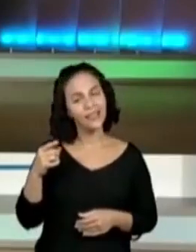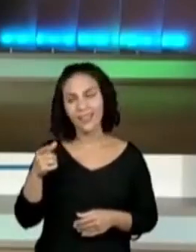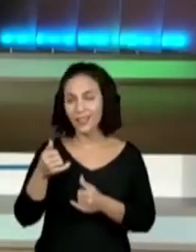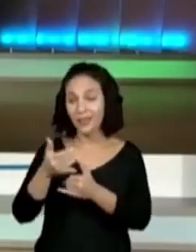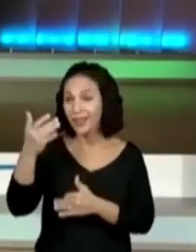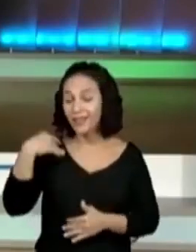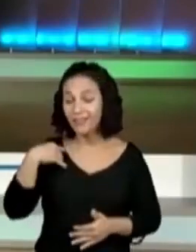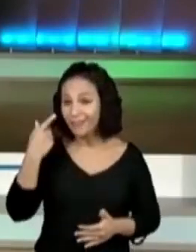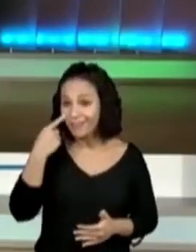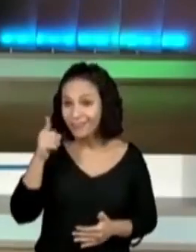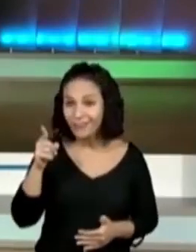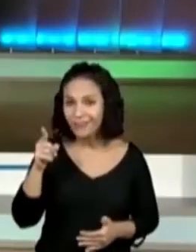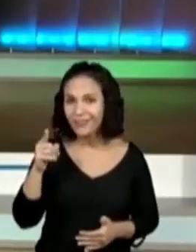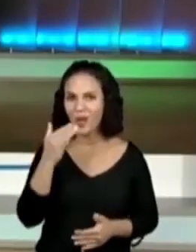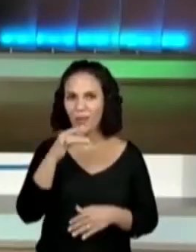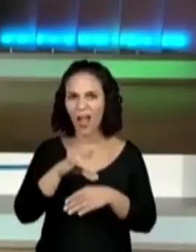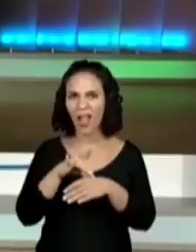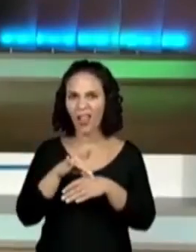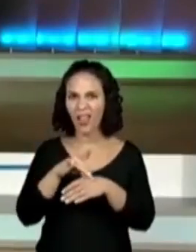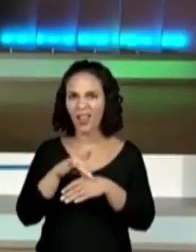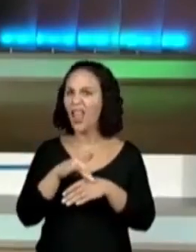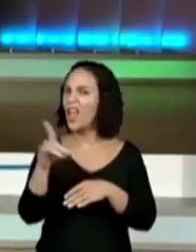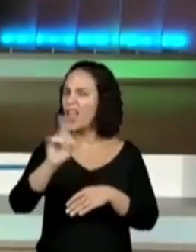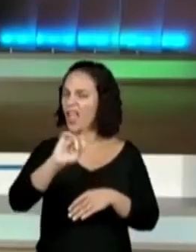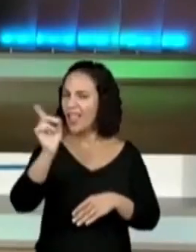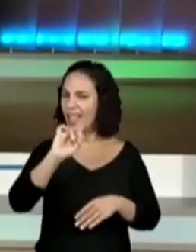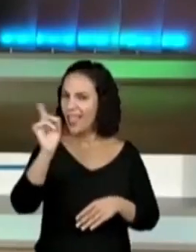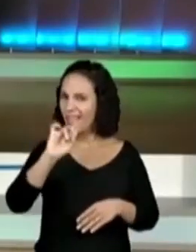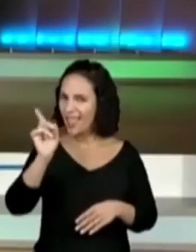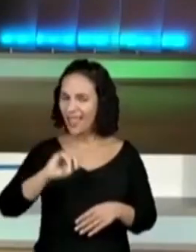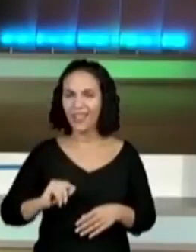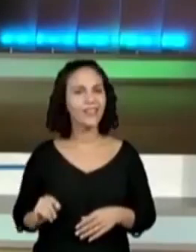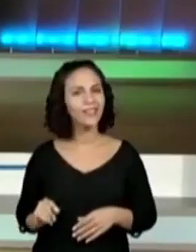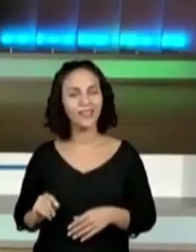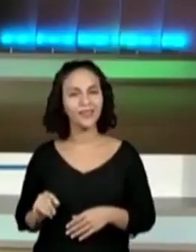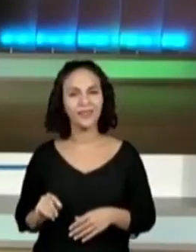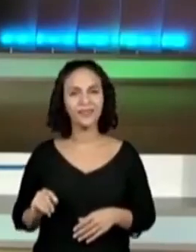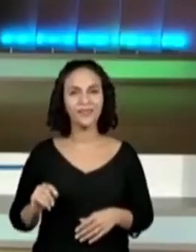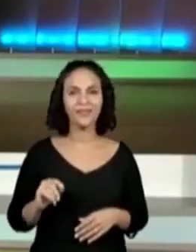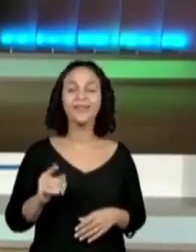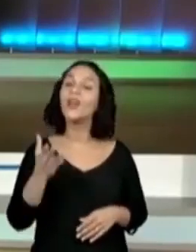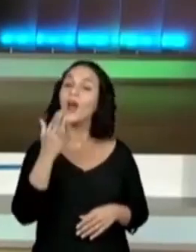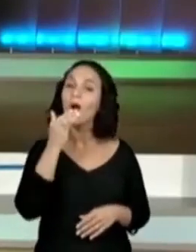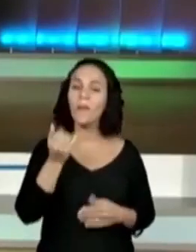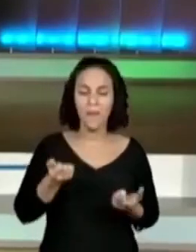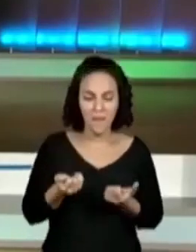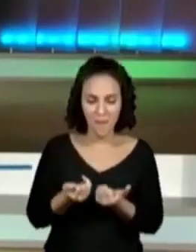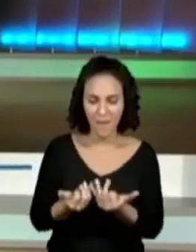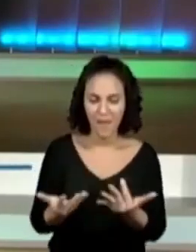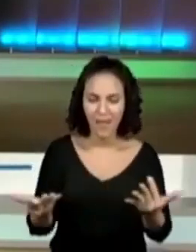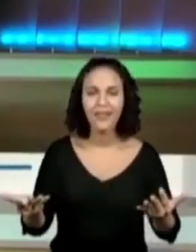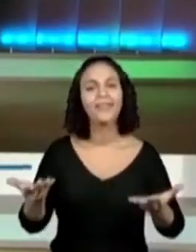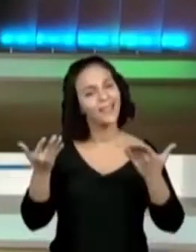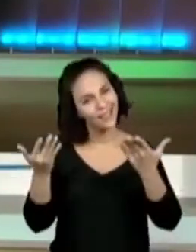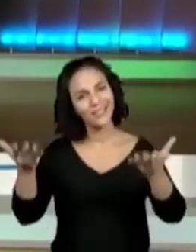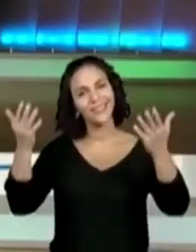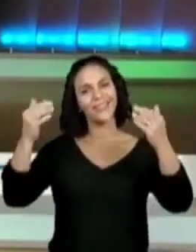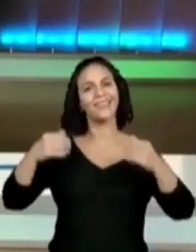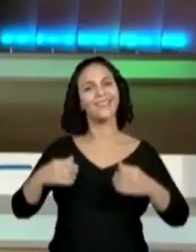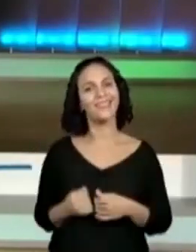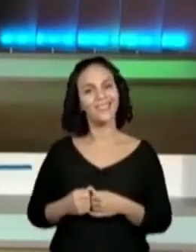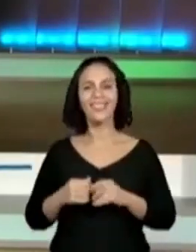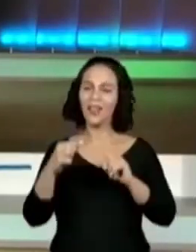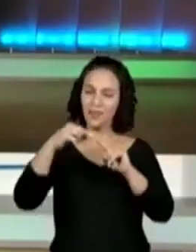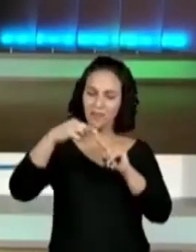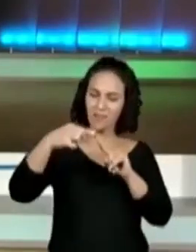passou rapidinho, que era carnívoro, não é não. A anta não. Que come mato. Boa. Exatamente.